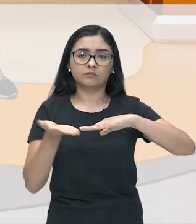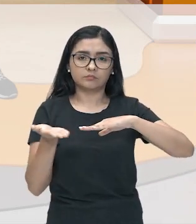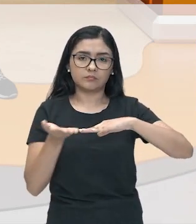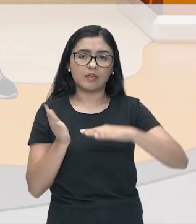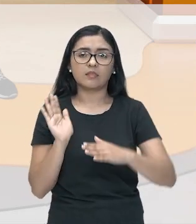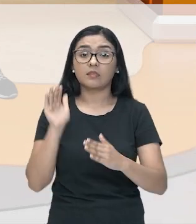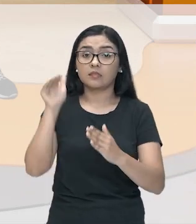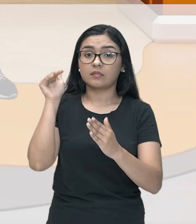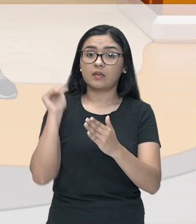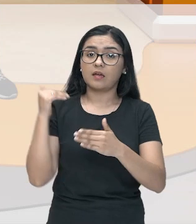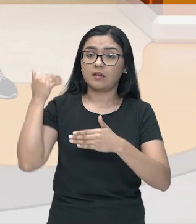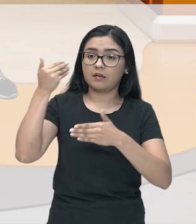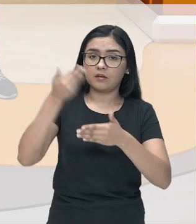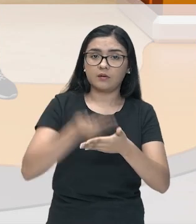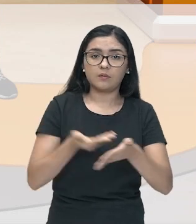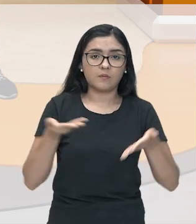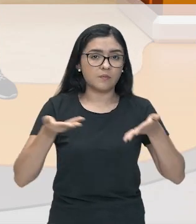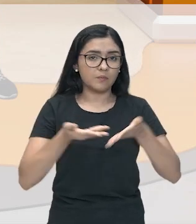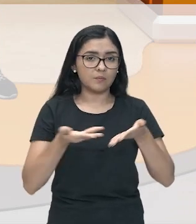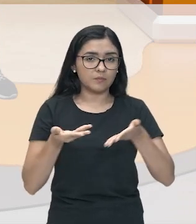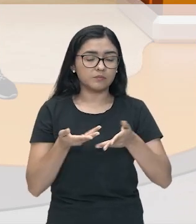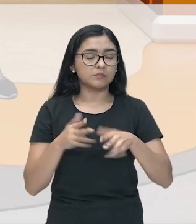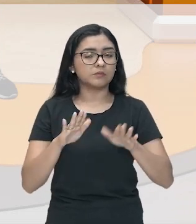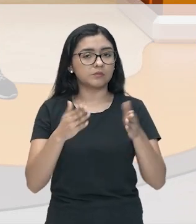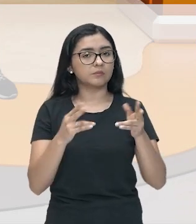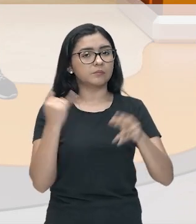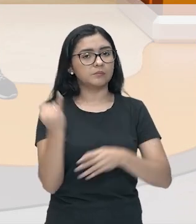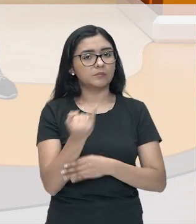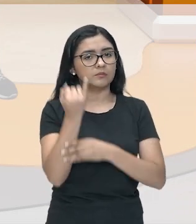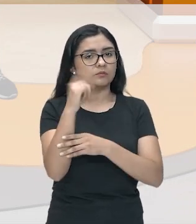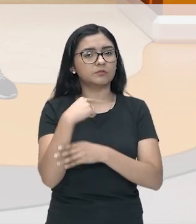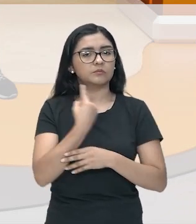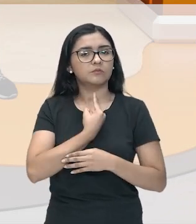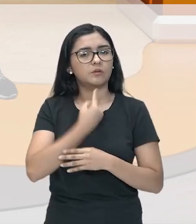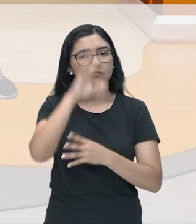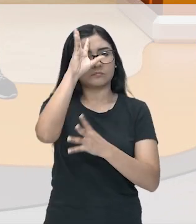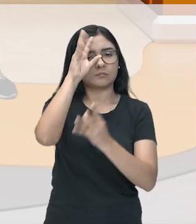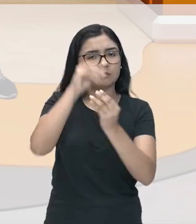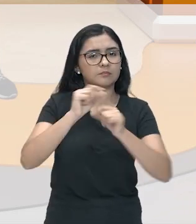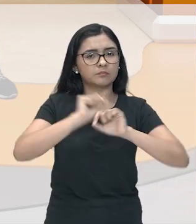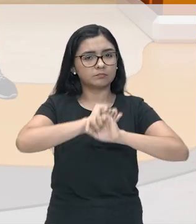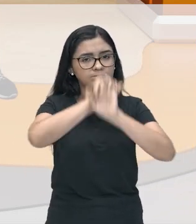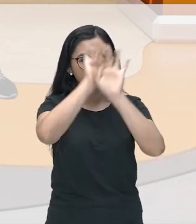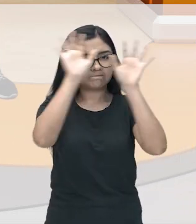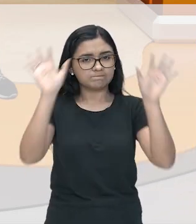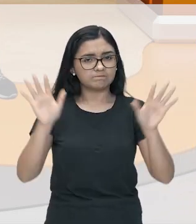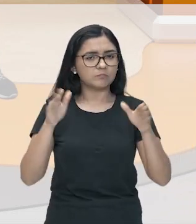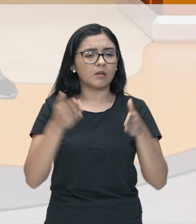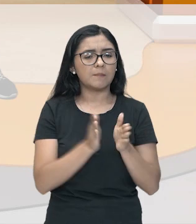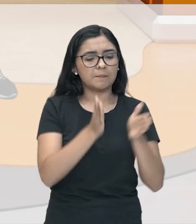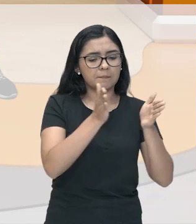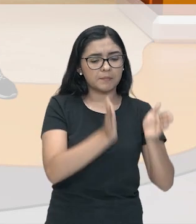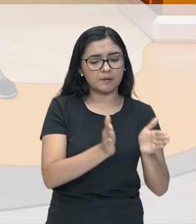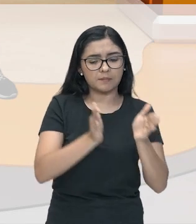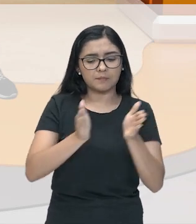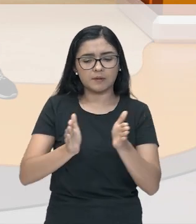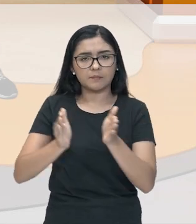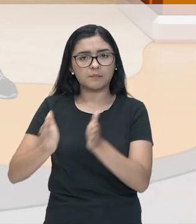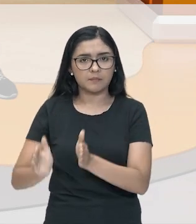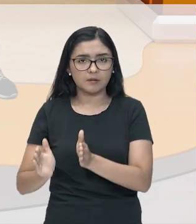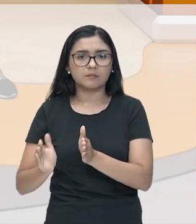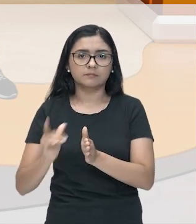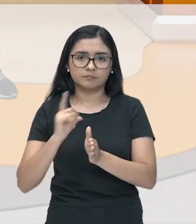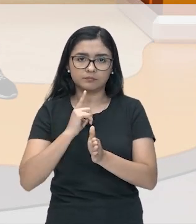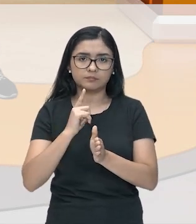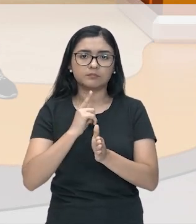dias atuais, tá? Então, é importante que a gente entenda essa divisão, que foi estabelecida